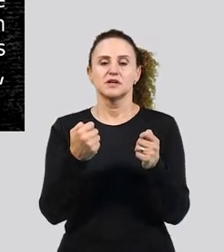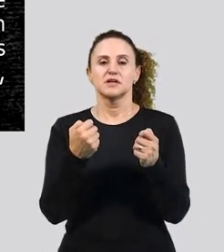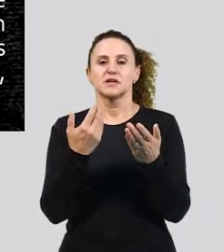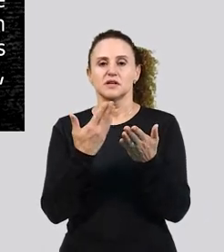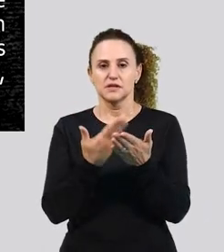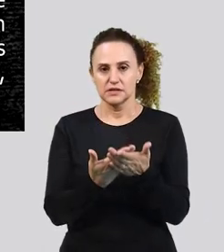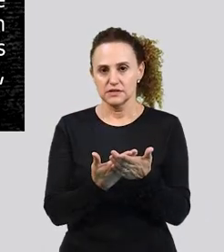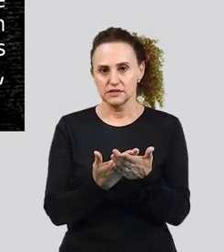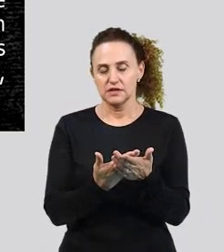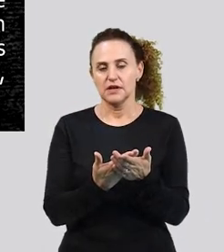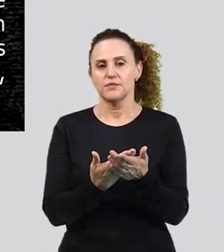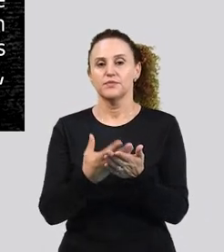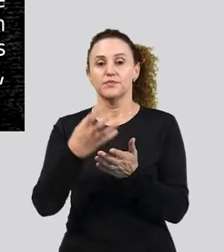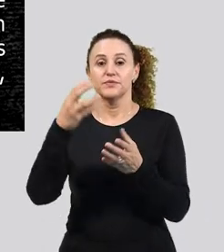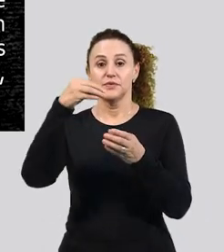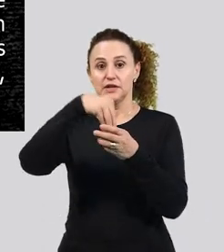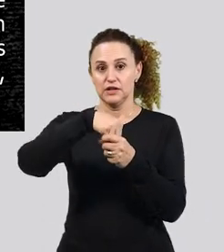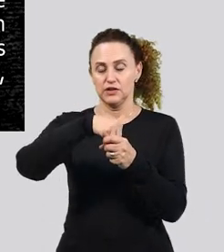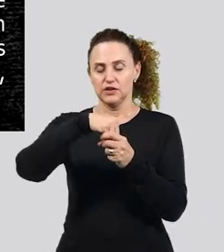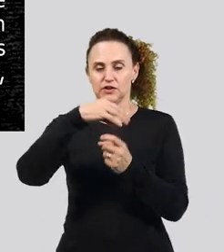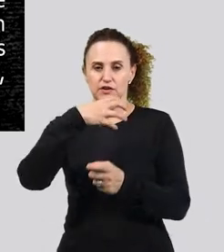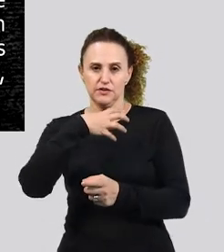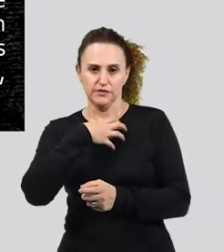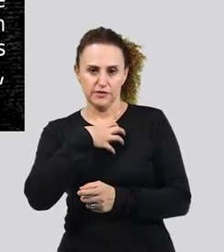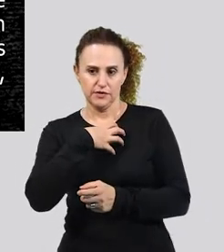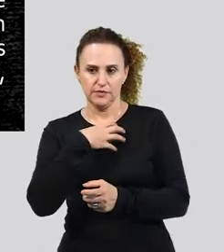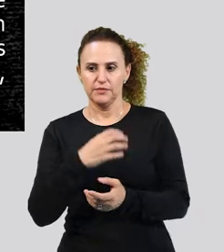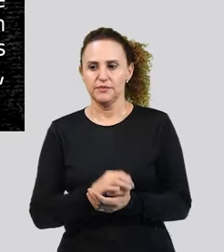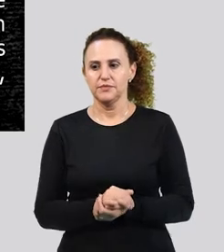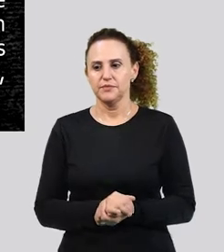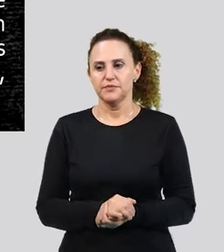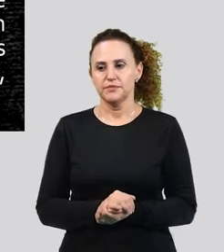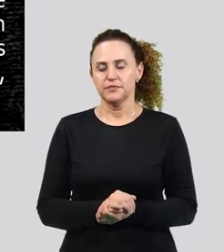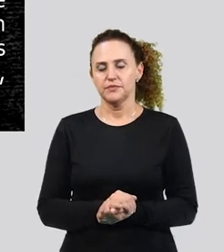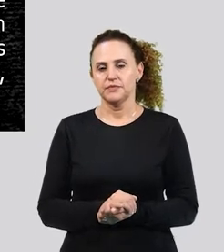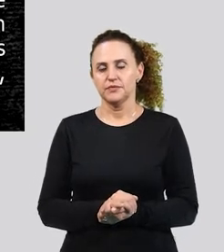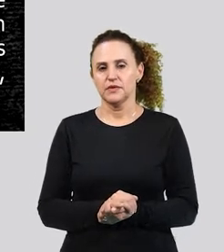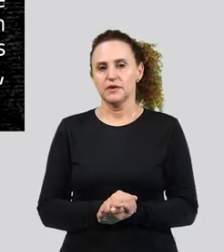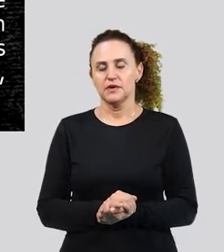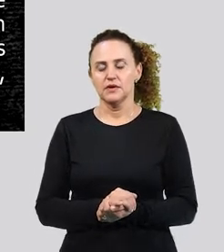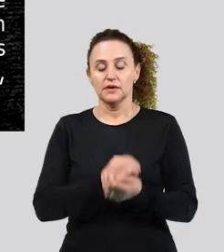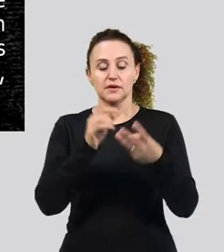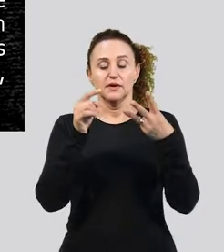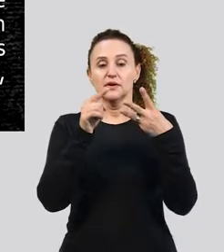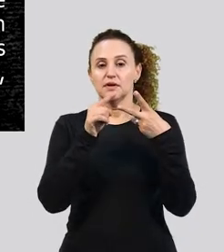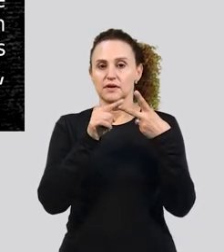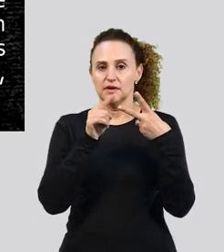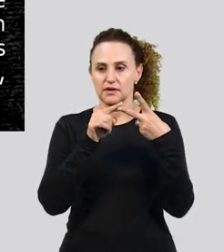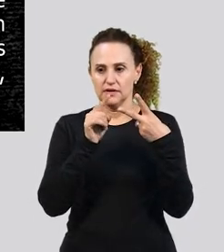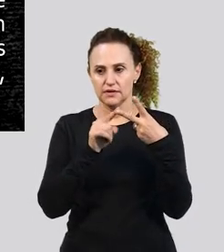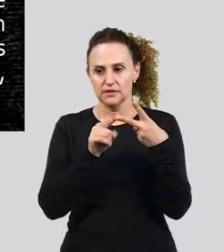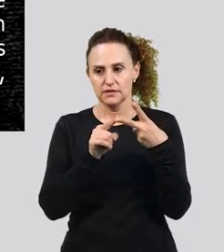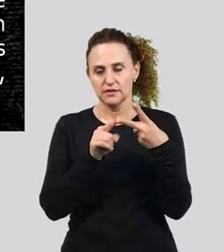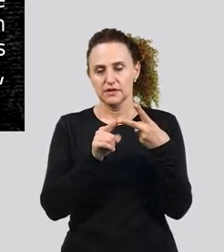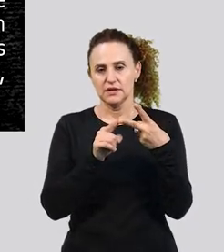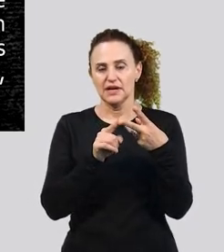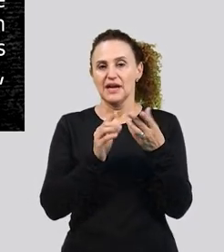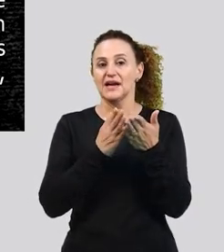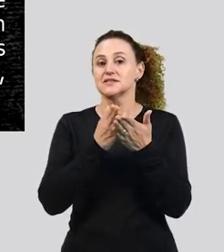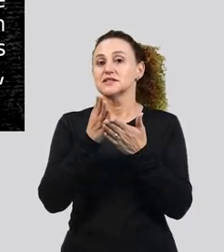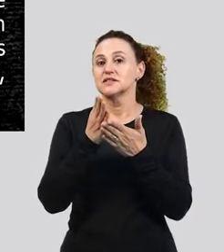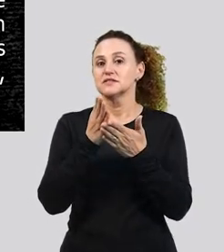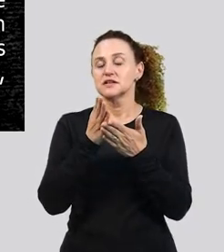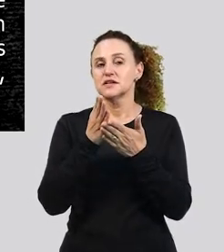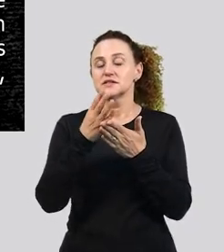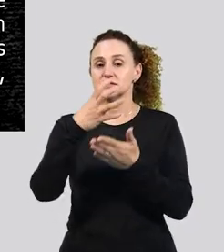O critério morfológico classifica os vocábulos levando em conta a sua atuação por meio de morfemas, né? Da